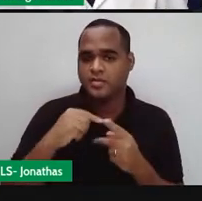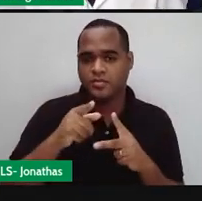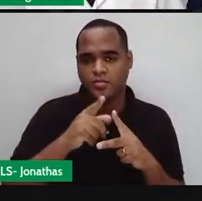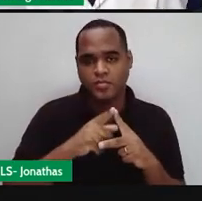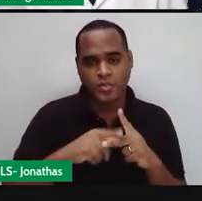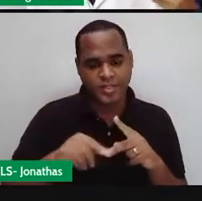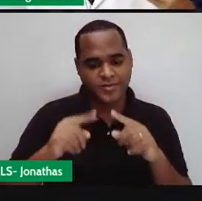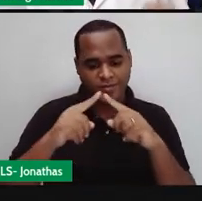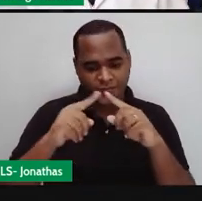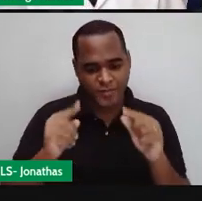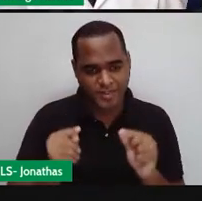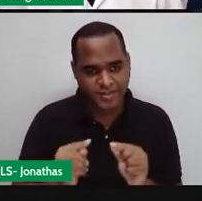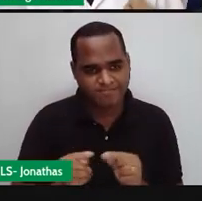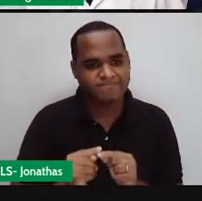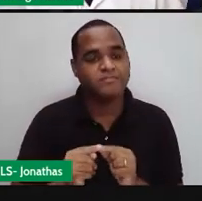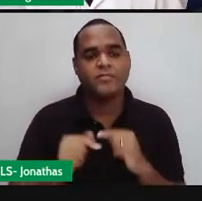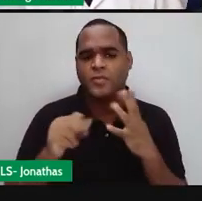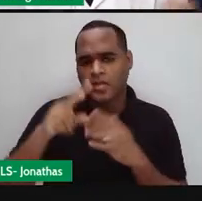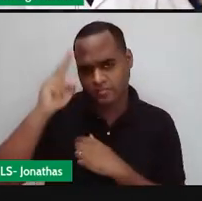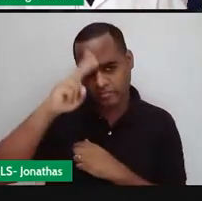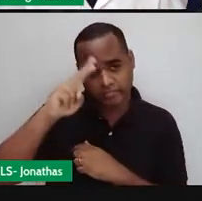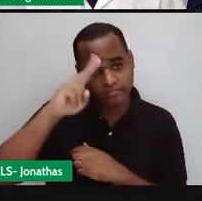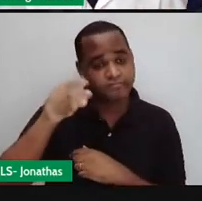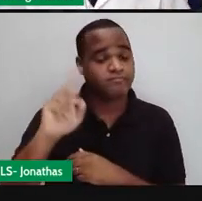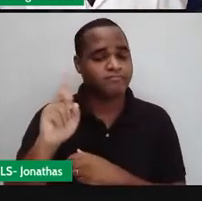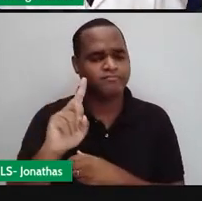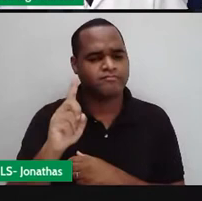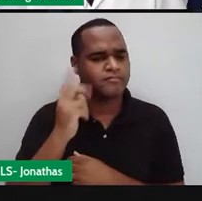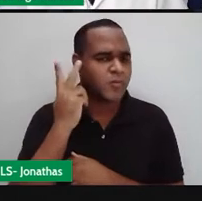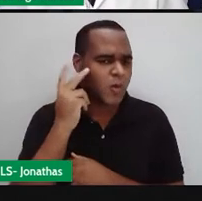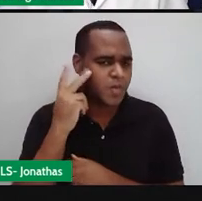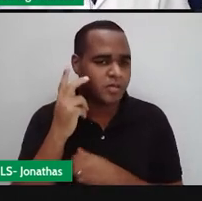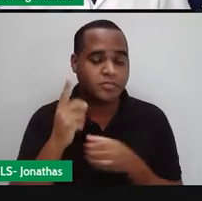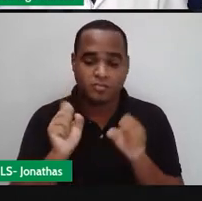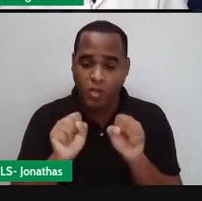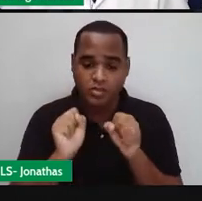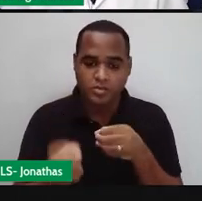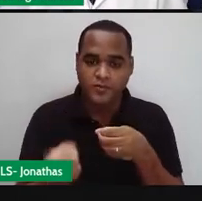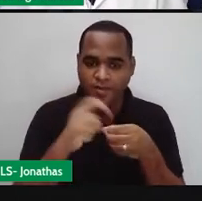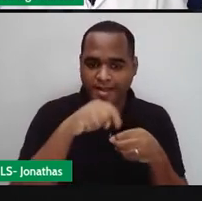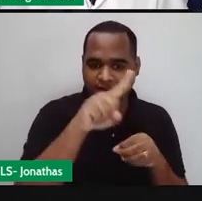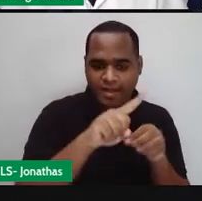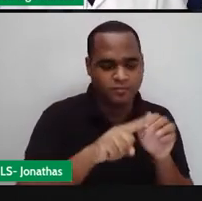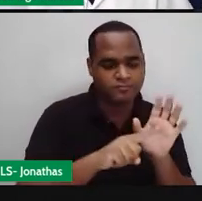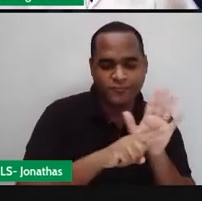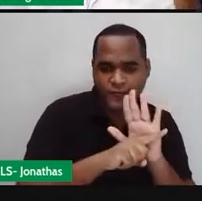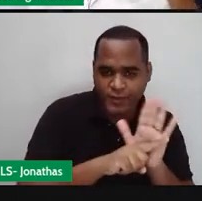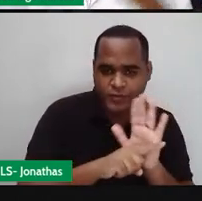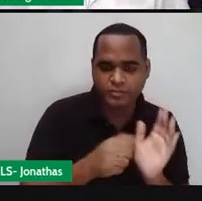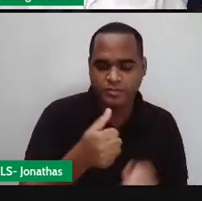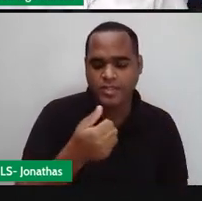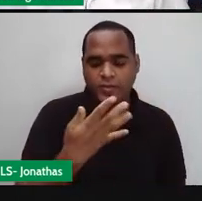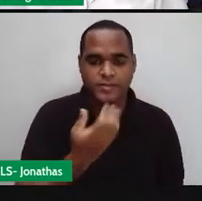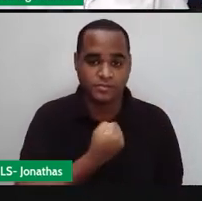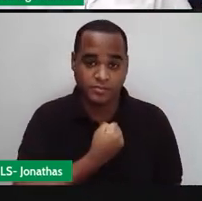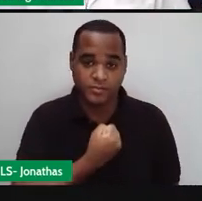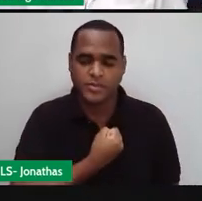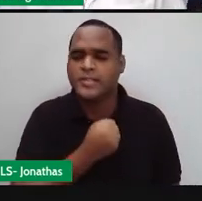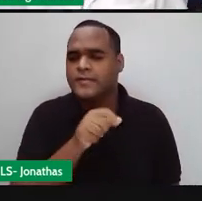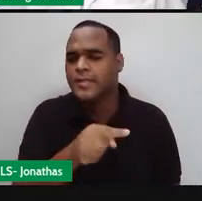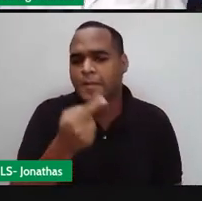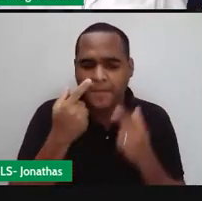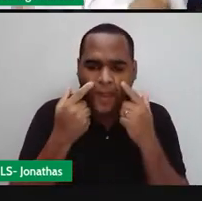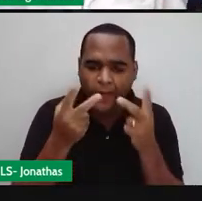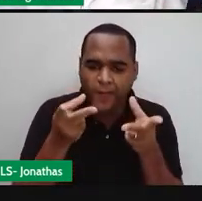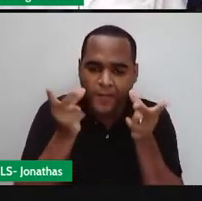viu essa aula? Você não lembra dessa aula? Bom, basta voltar nessa aula de número 14 e ver